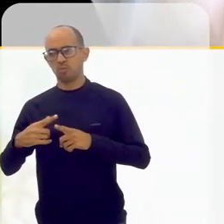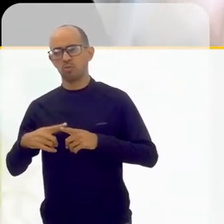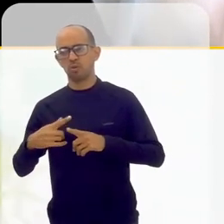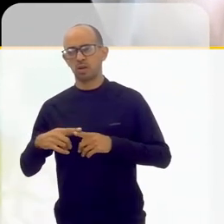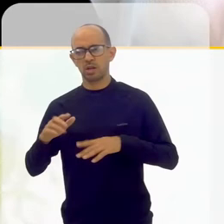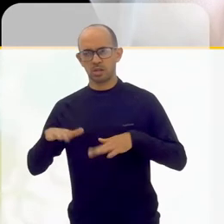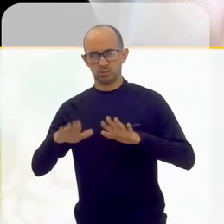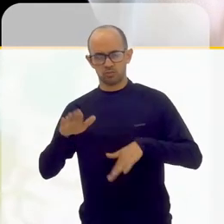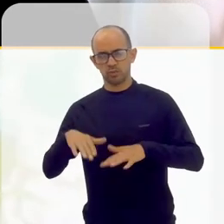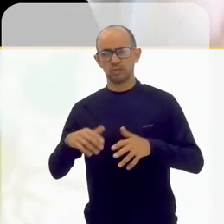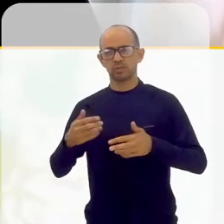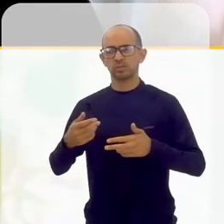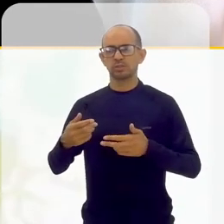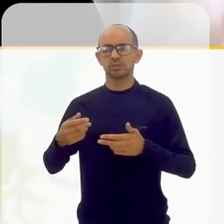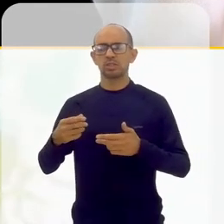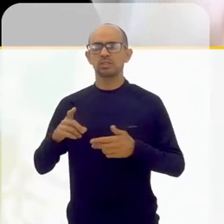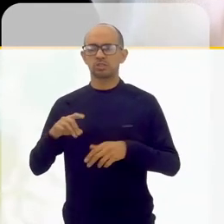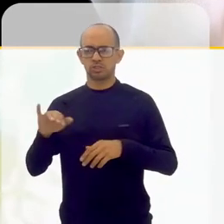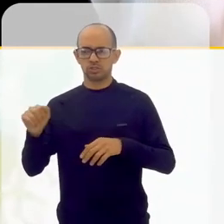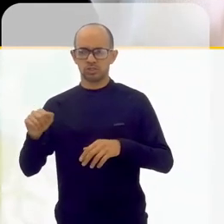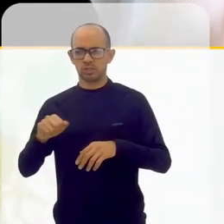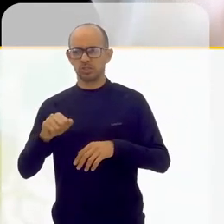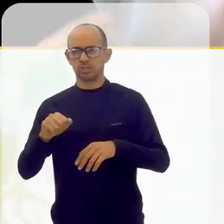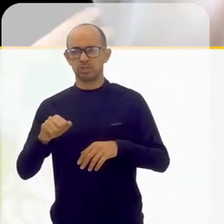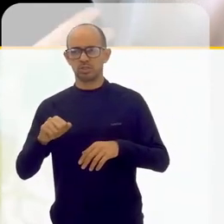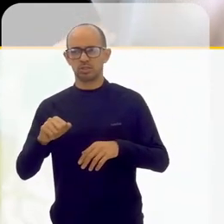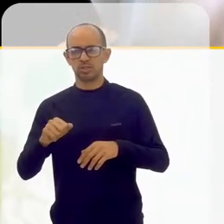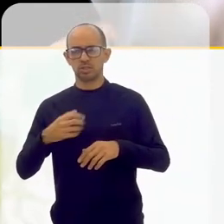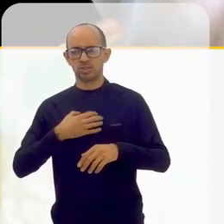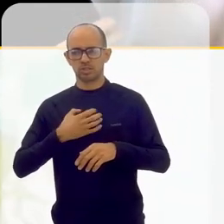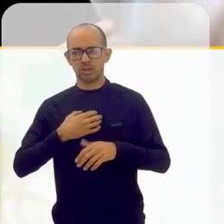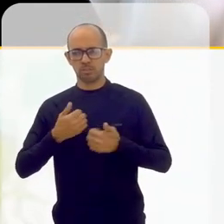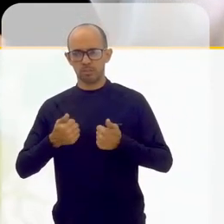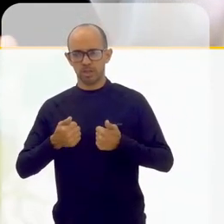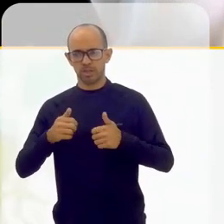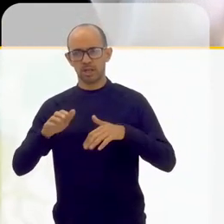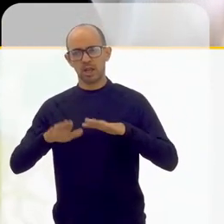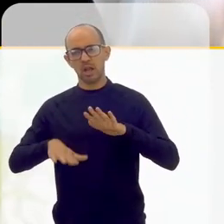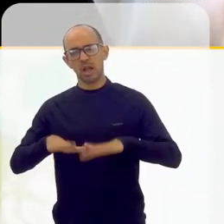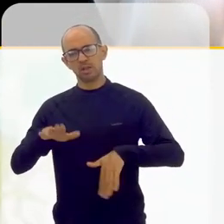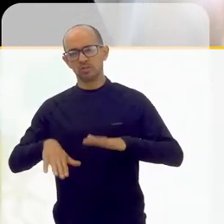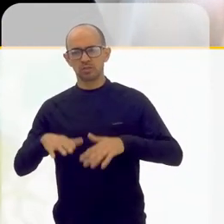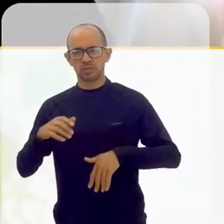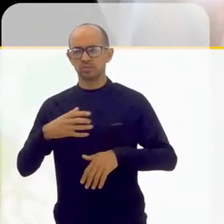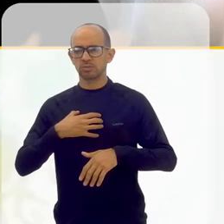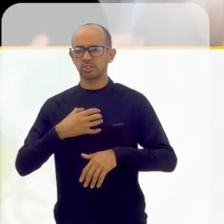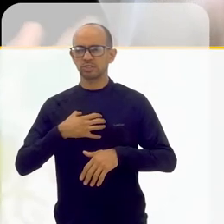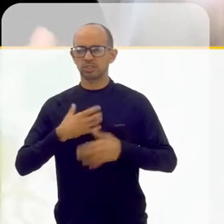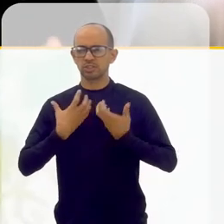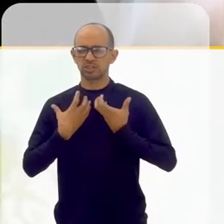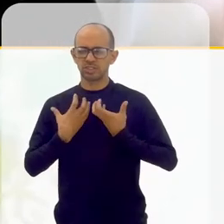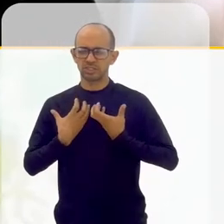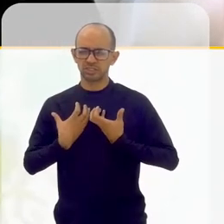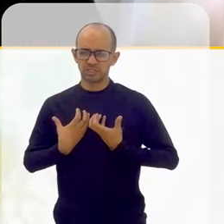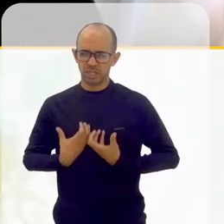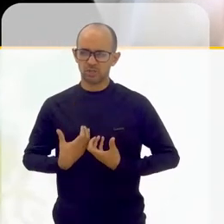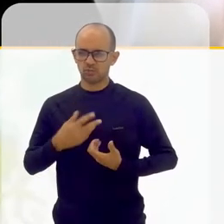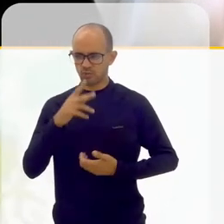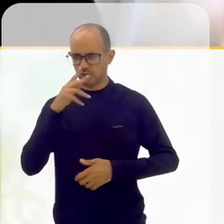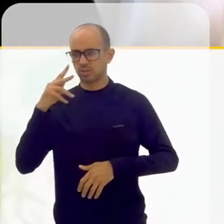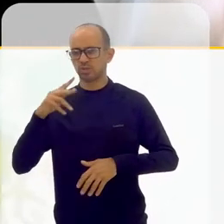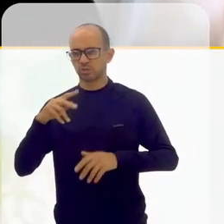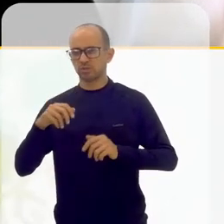eu não tive um cansaço muito bom, mas tinha um dia que eu só me saía, só me sentia exaurido mesmo, que eu precisava passar muito a descansar.